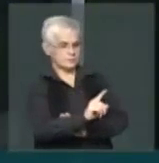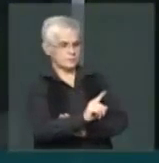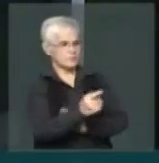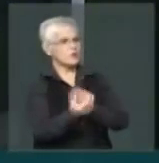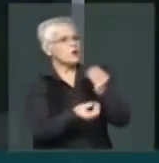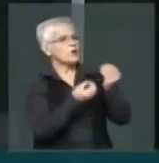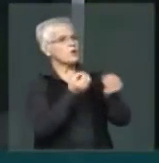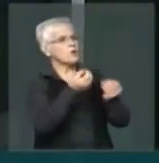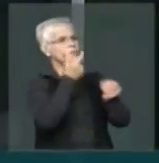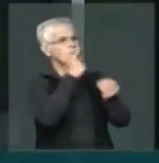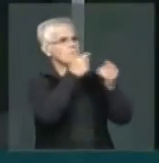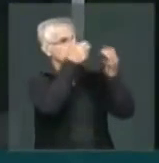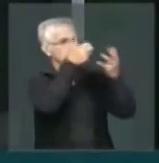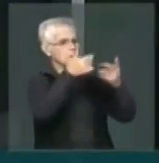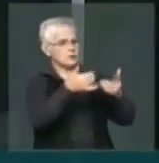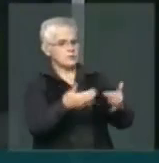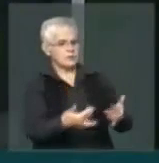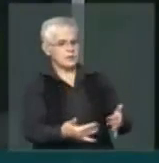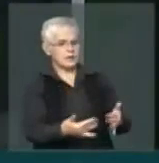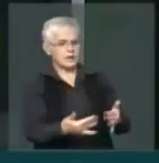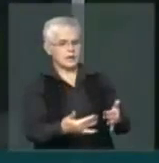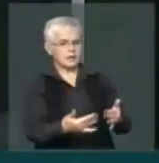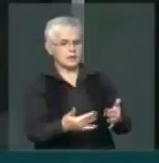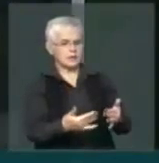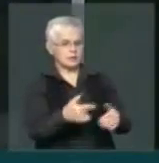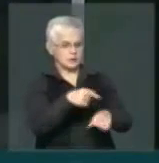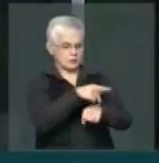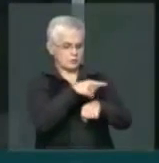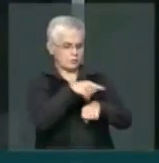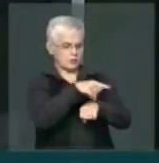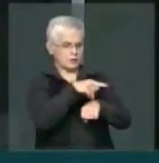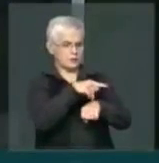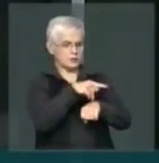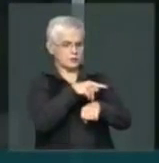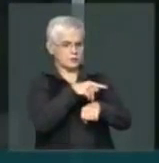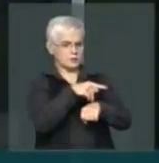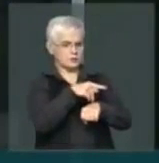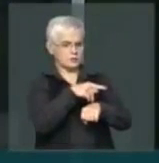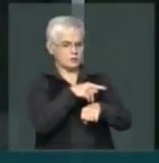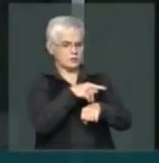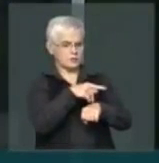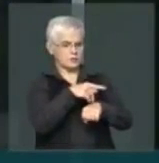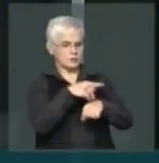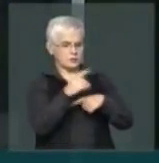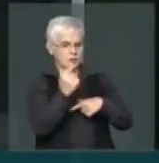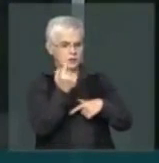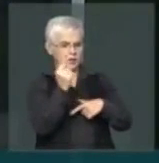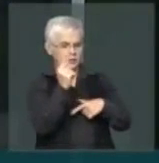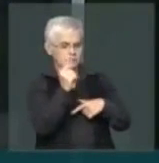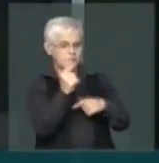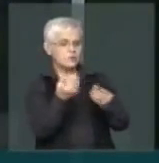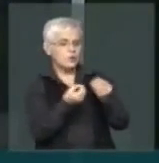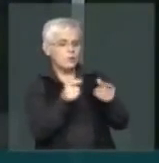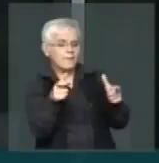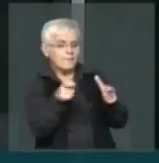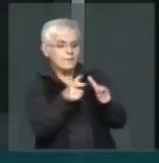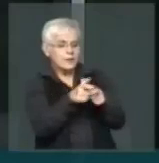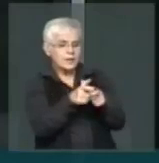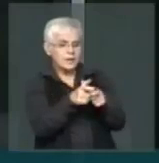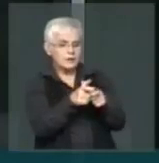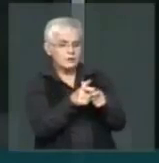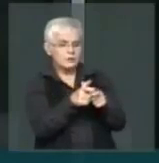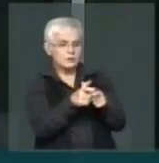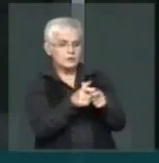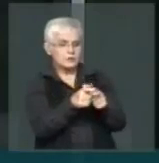Como explicamos um país geograficamente, estou concluindo, presidente, geograficamente pequeno e